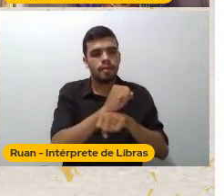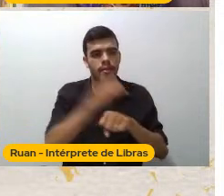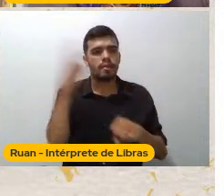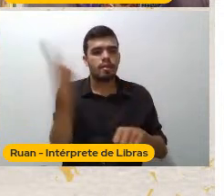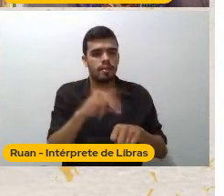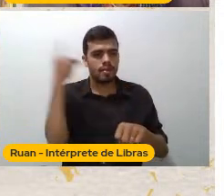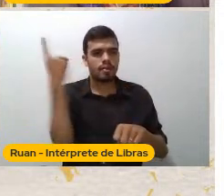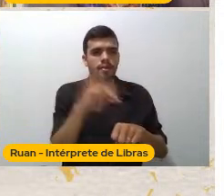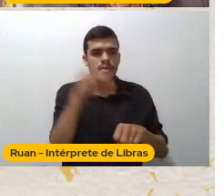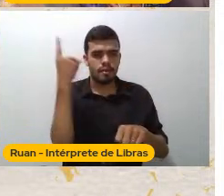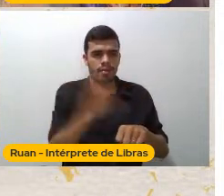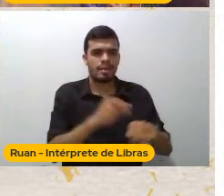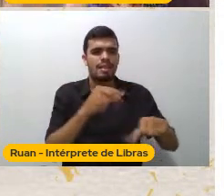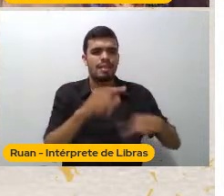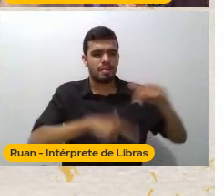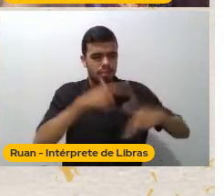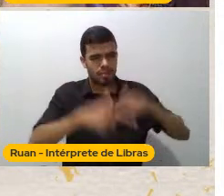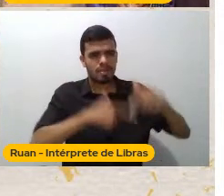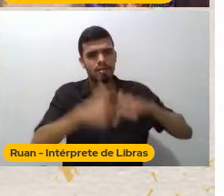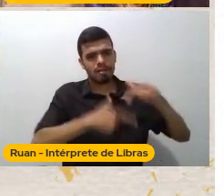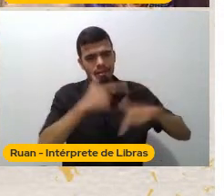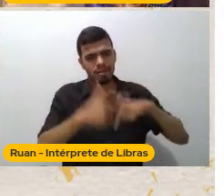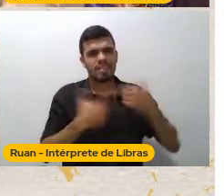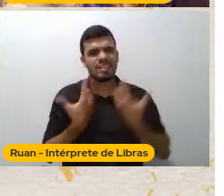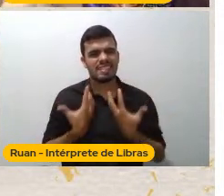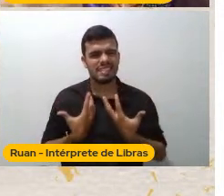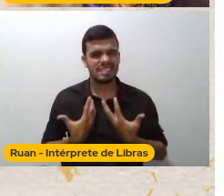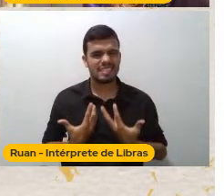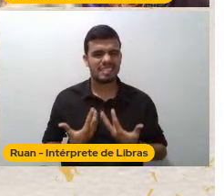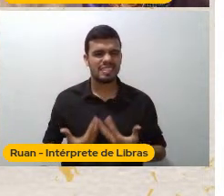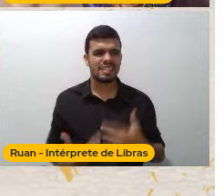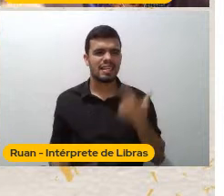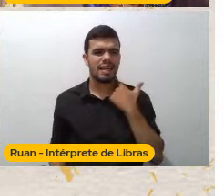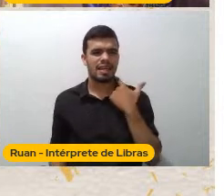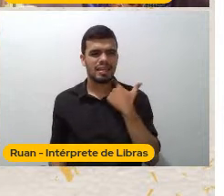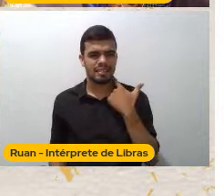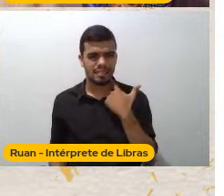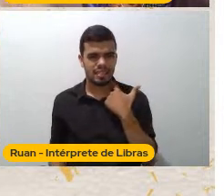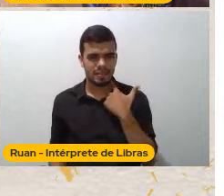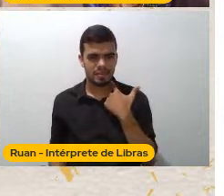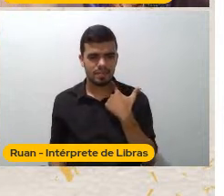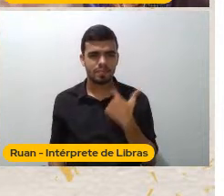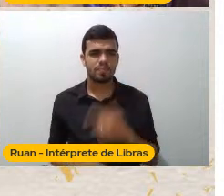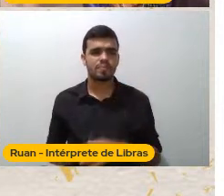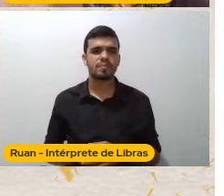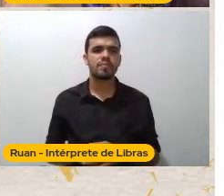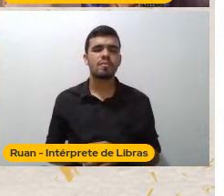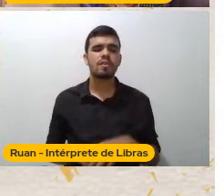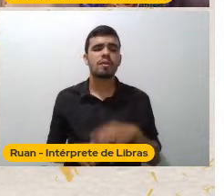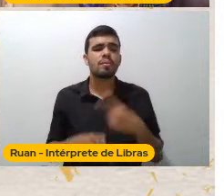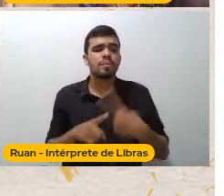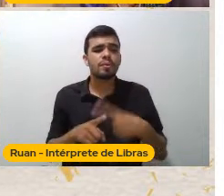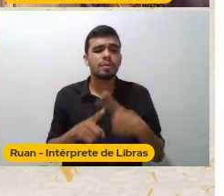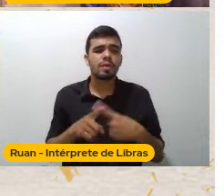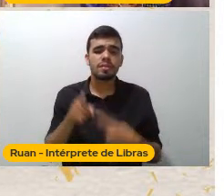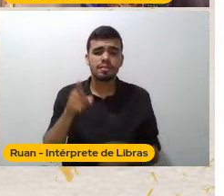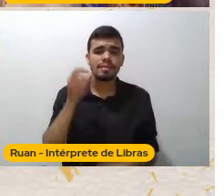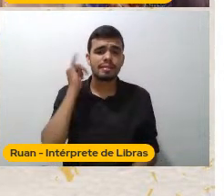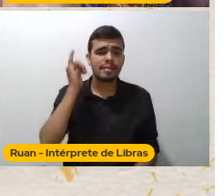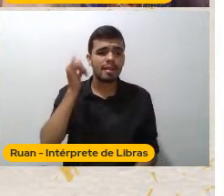Por quê? Porque se coloca Se coloca Essas narrativas A ponto de